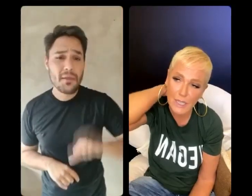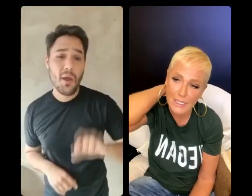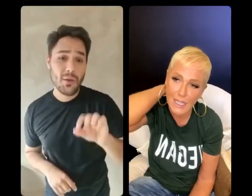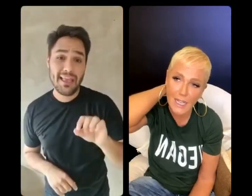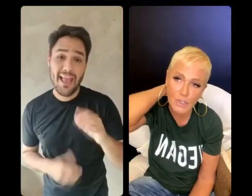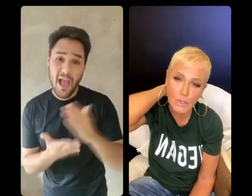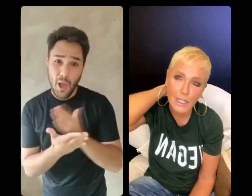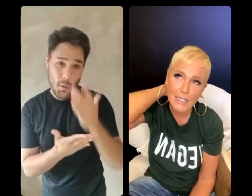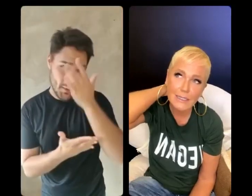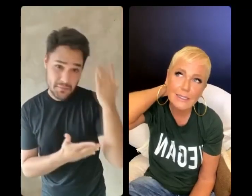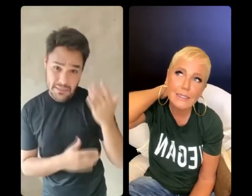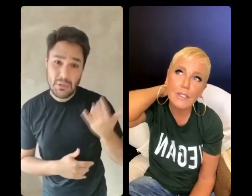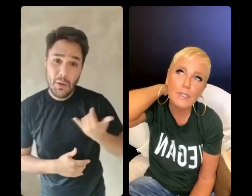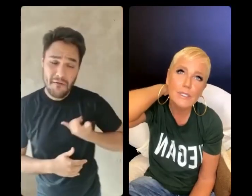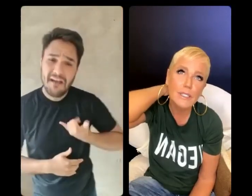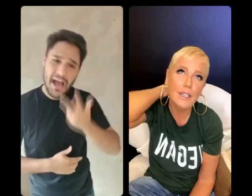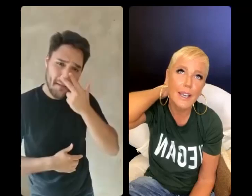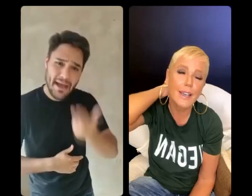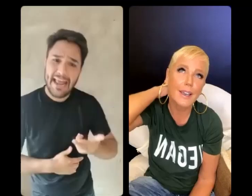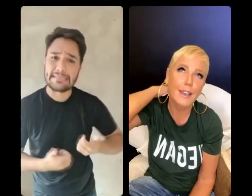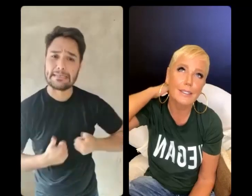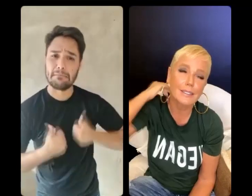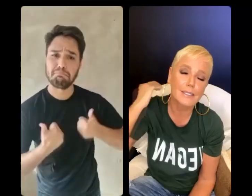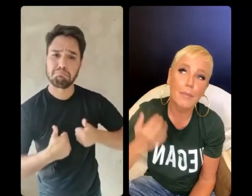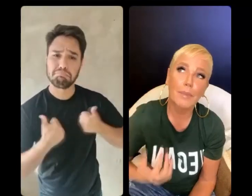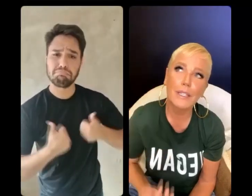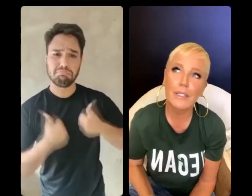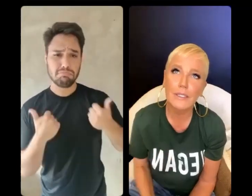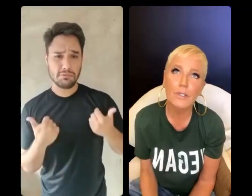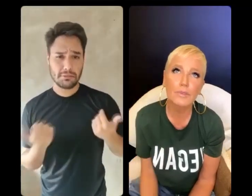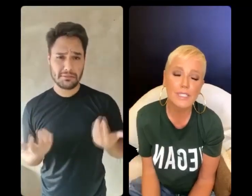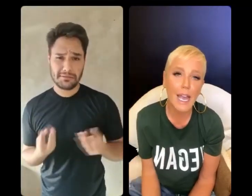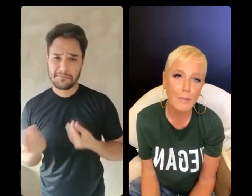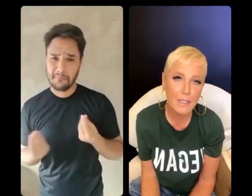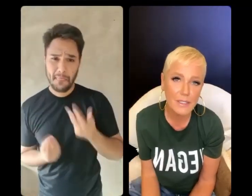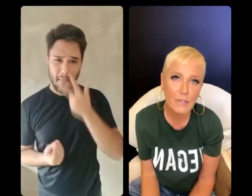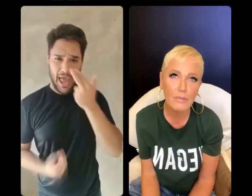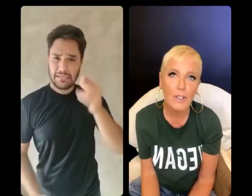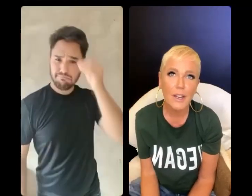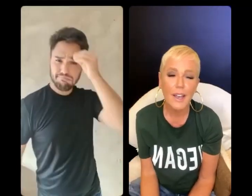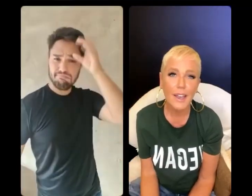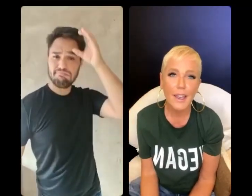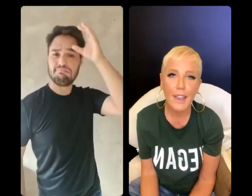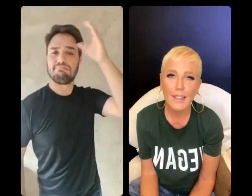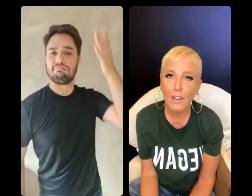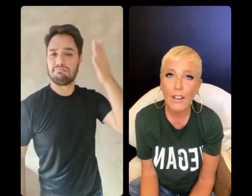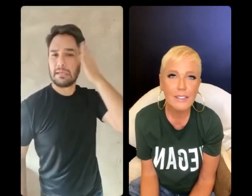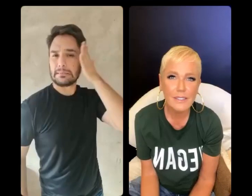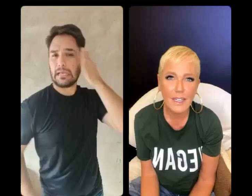pessoas, elas se acham tão, assim, sabidas, tão sábias, tão...